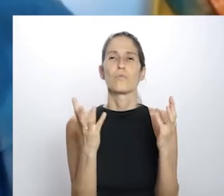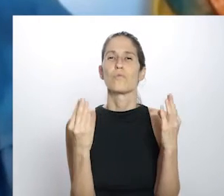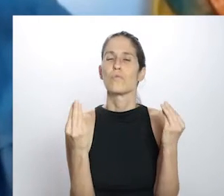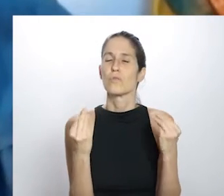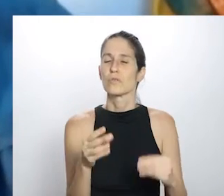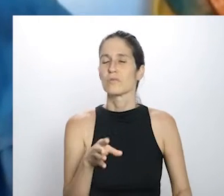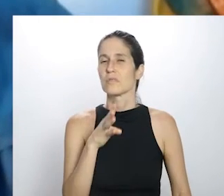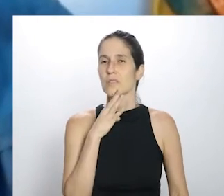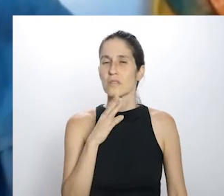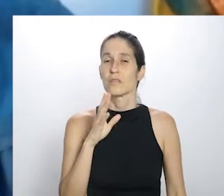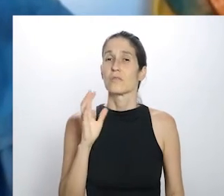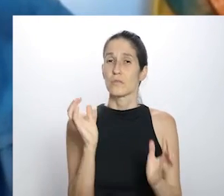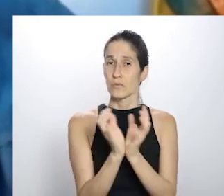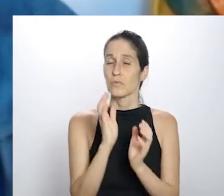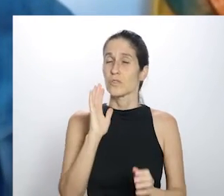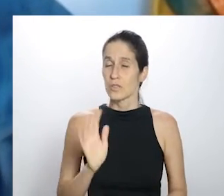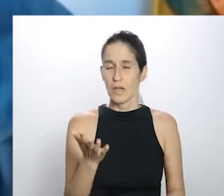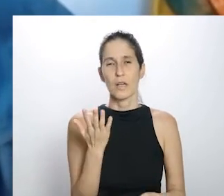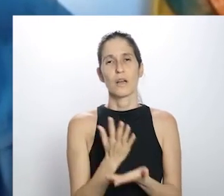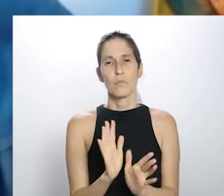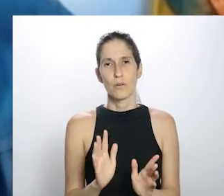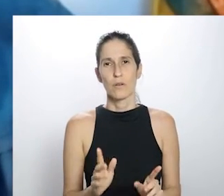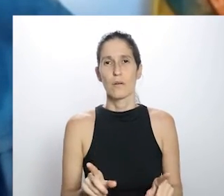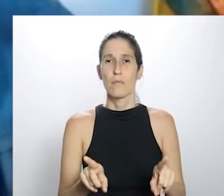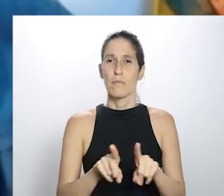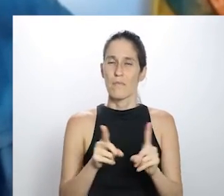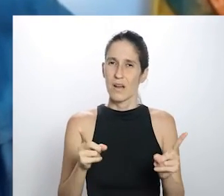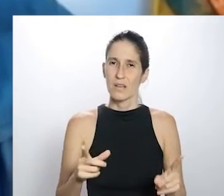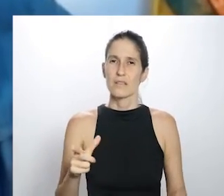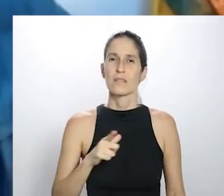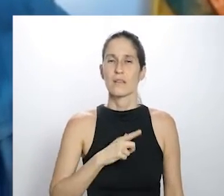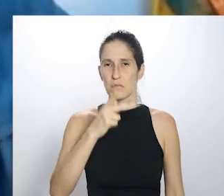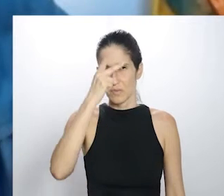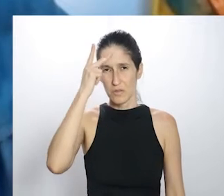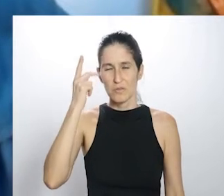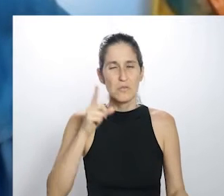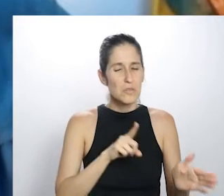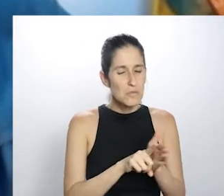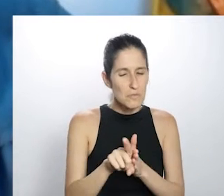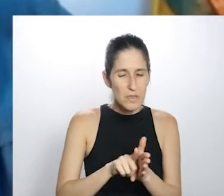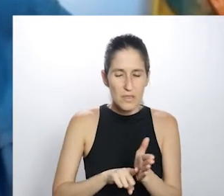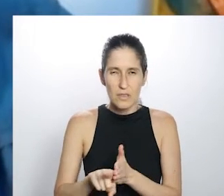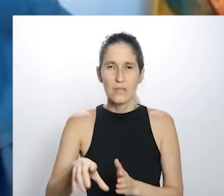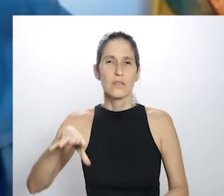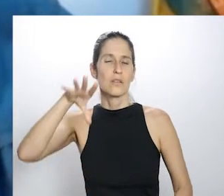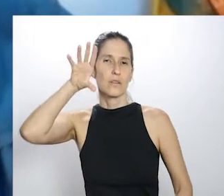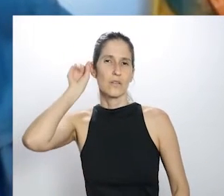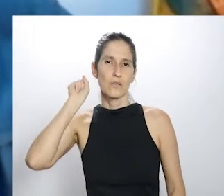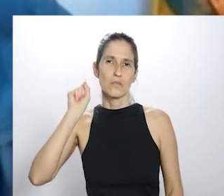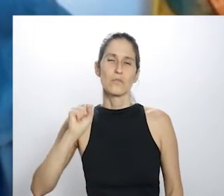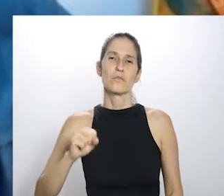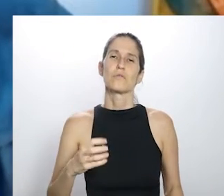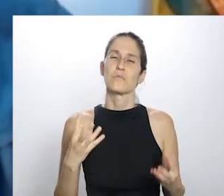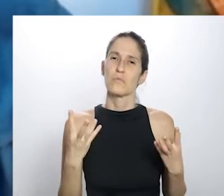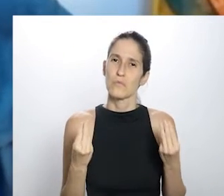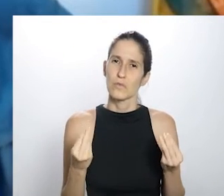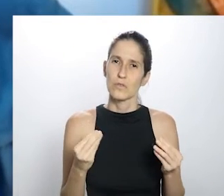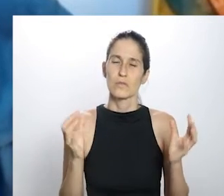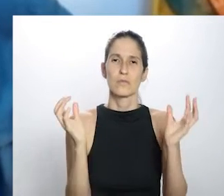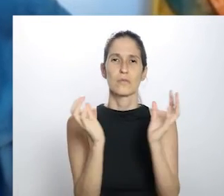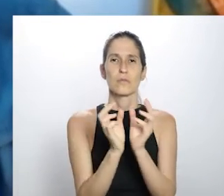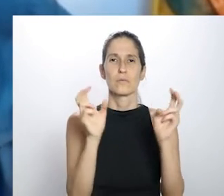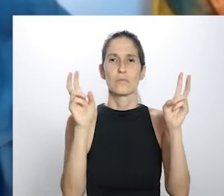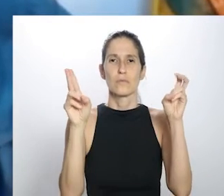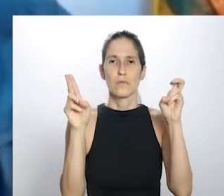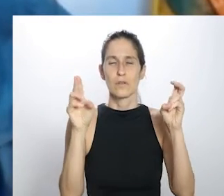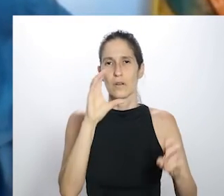grupos mais conhecidos, um grupo que já acabou há tanto tempo, mas até hoje o pessoal pesquisa, ouve bastante, tem